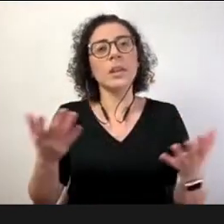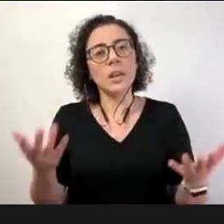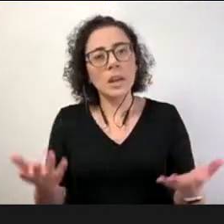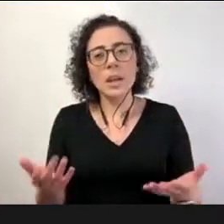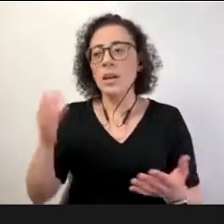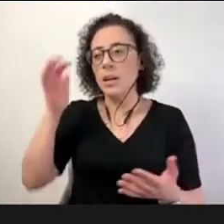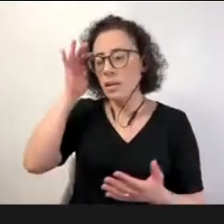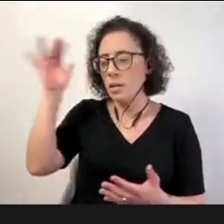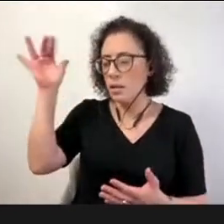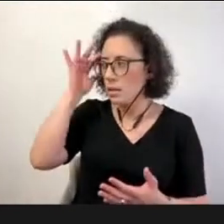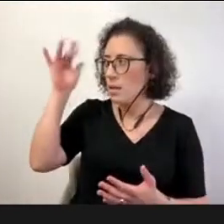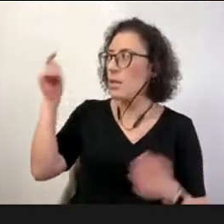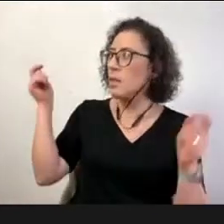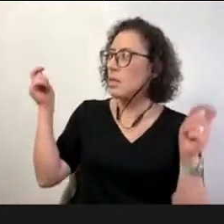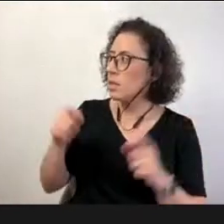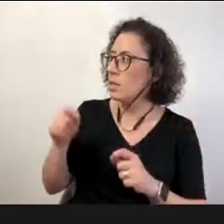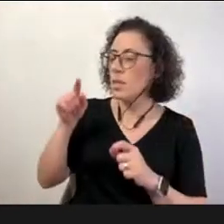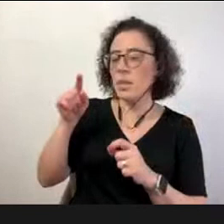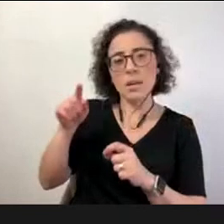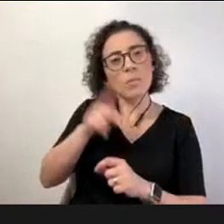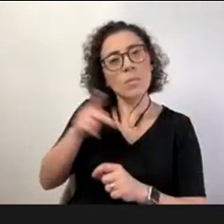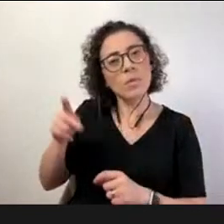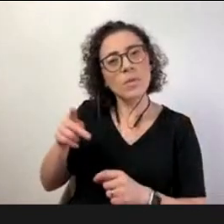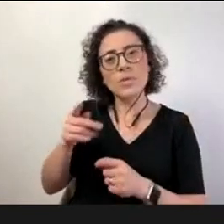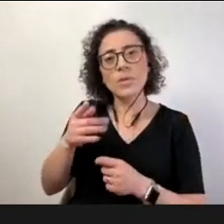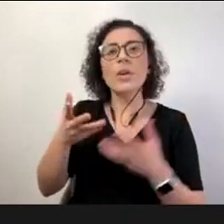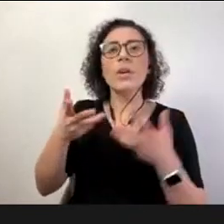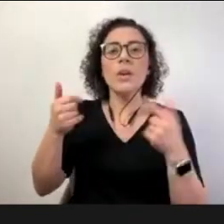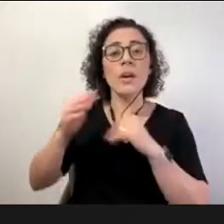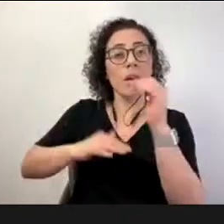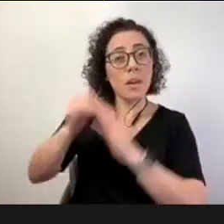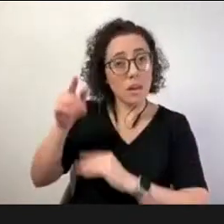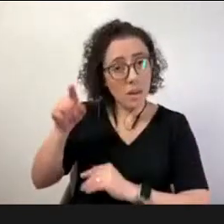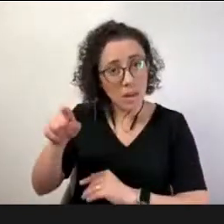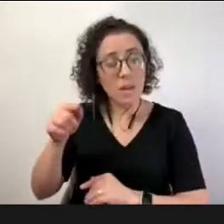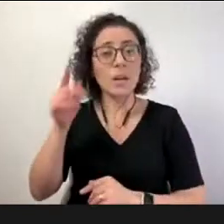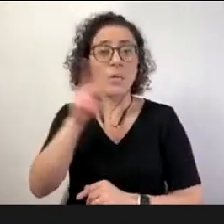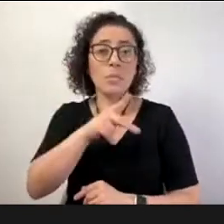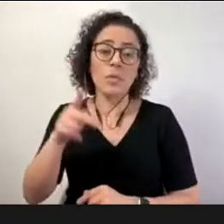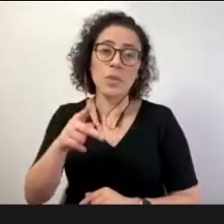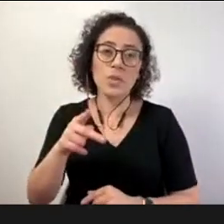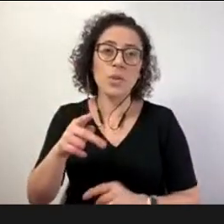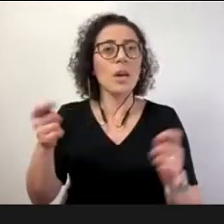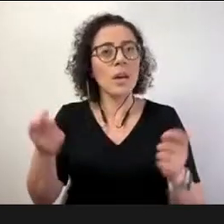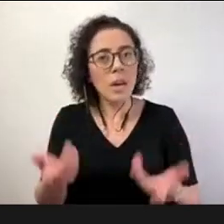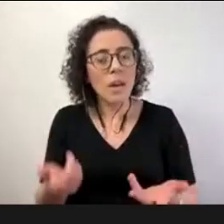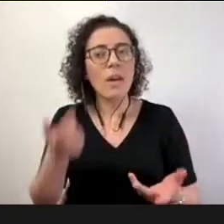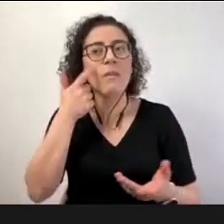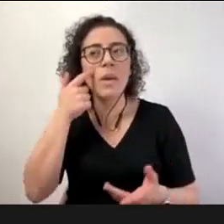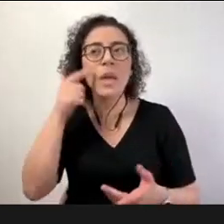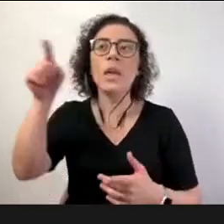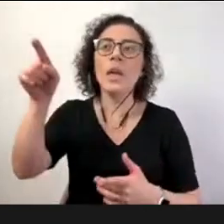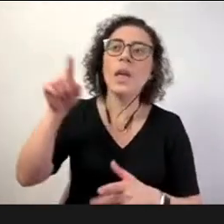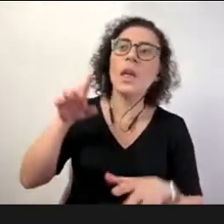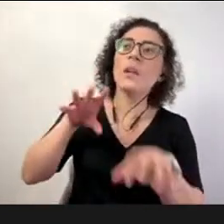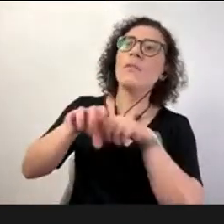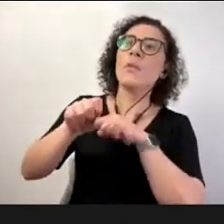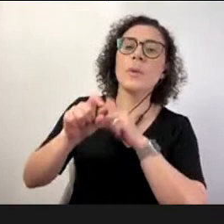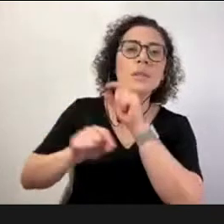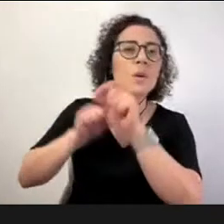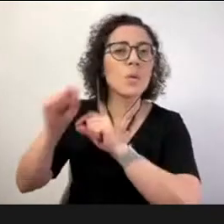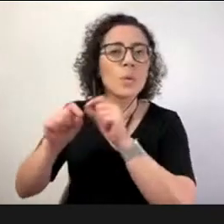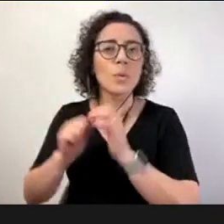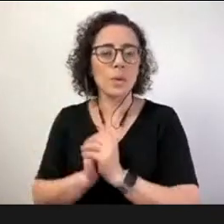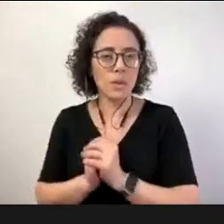é que faz o educador e considerar que a prática desse educador também é discutir o currículo também é discutir o modelo também é discutir as